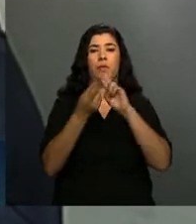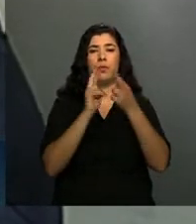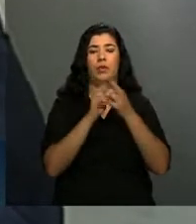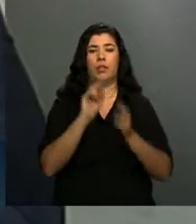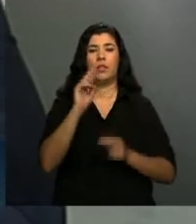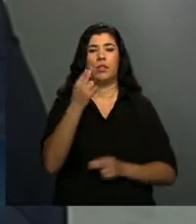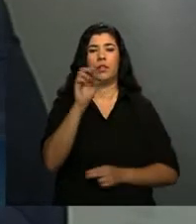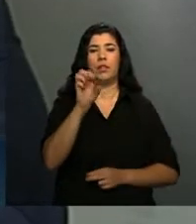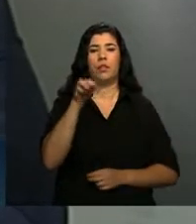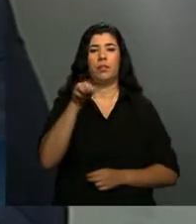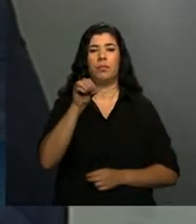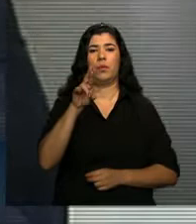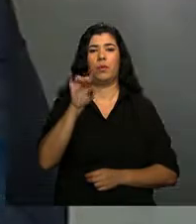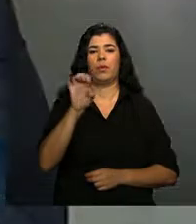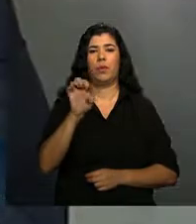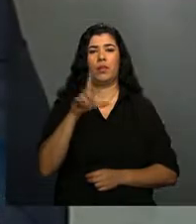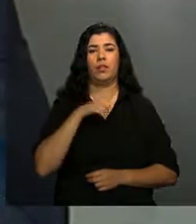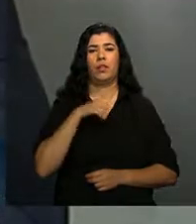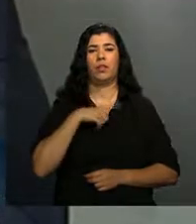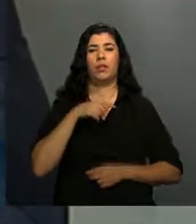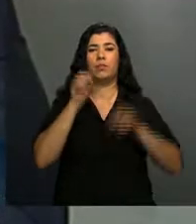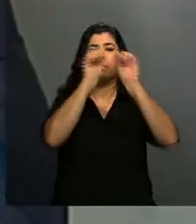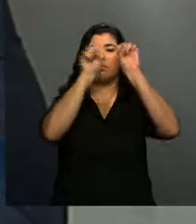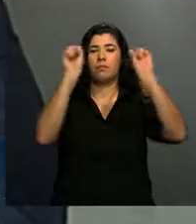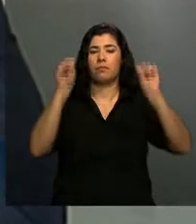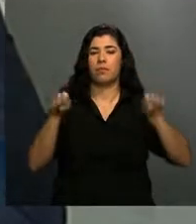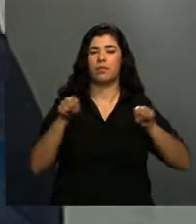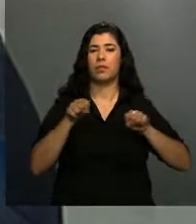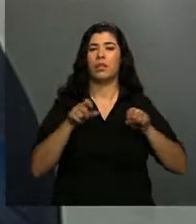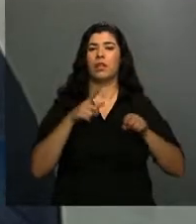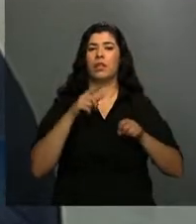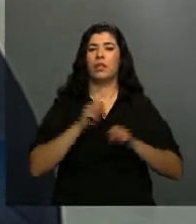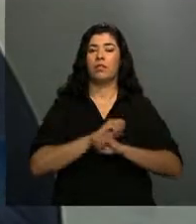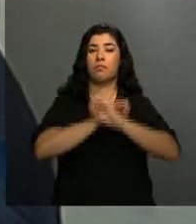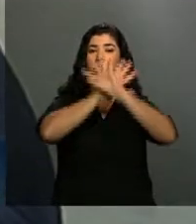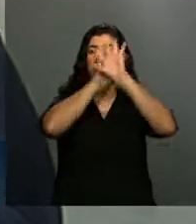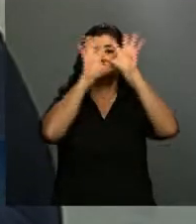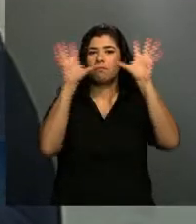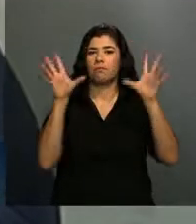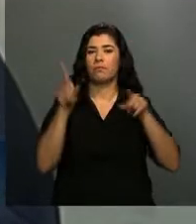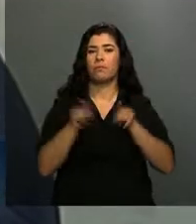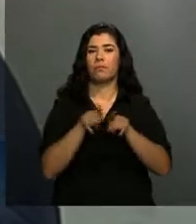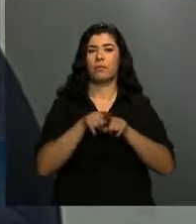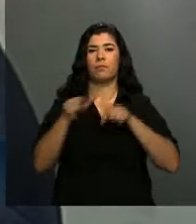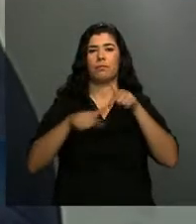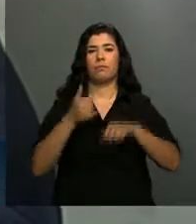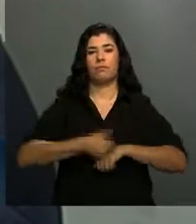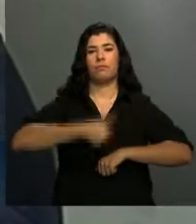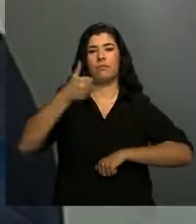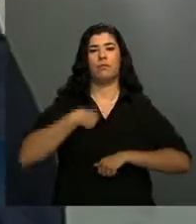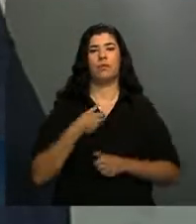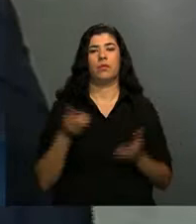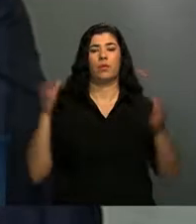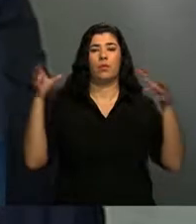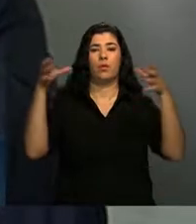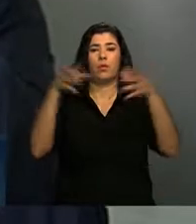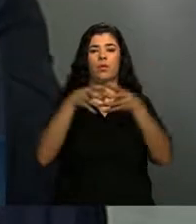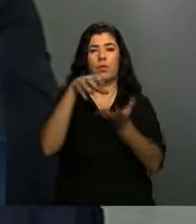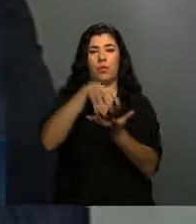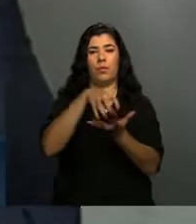esse sistema, é fruto dessa parceria, vai aumentar a transparência e a eficiência nos nossos centros,